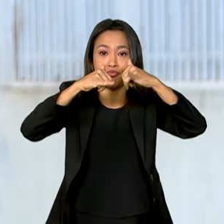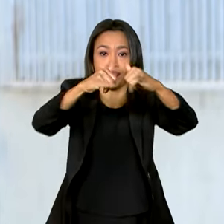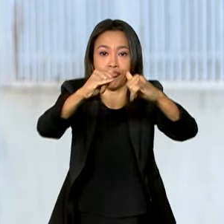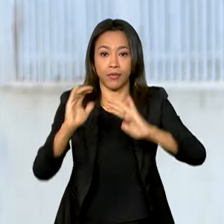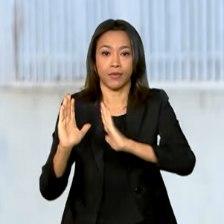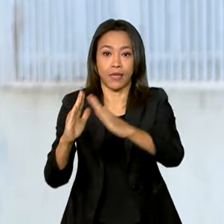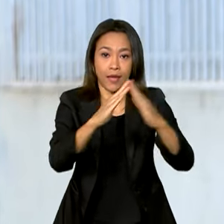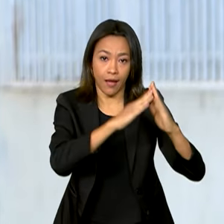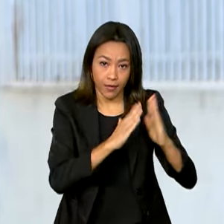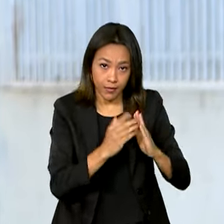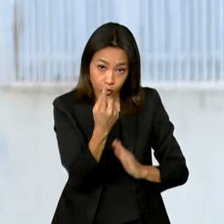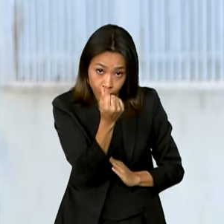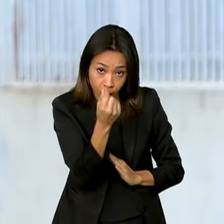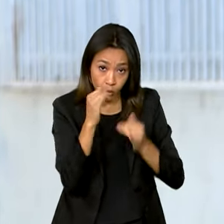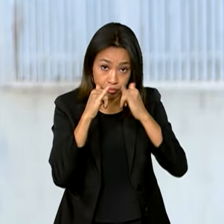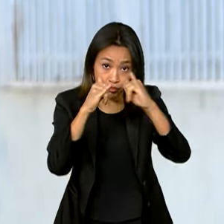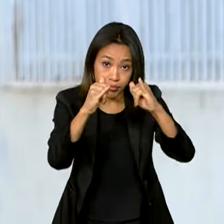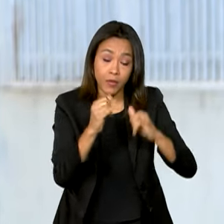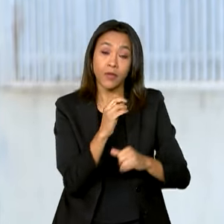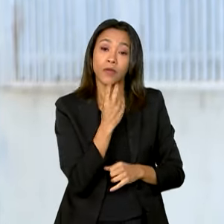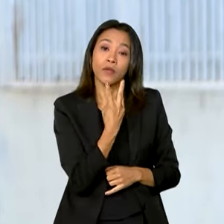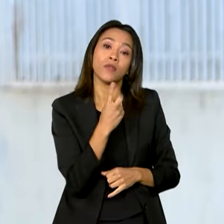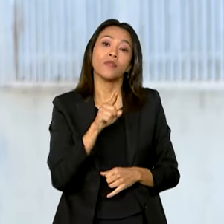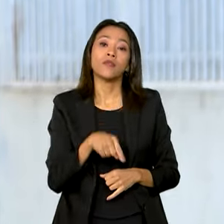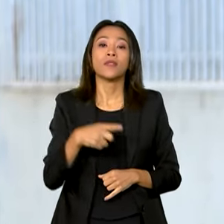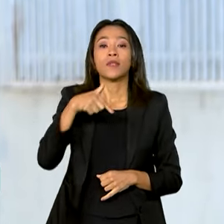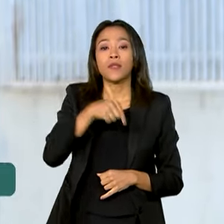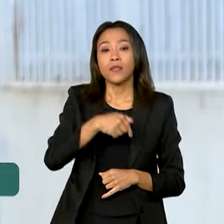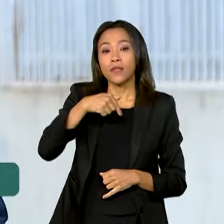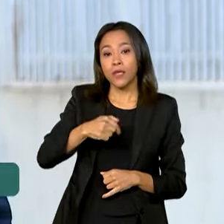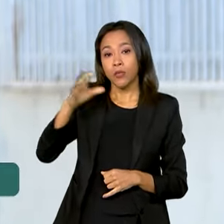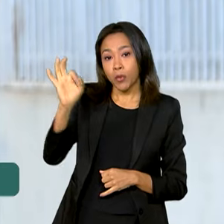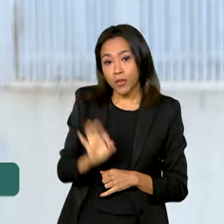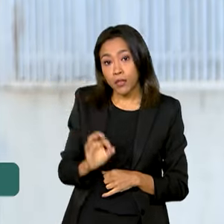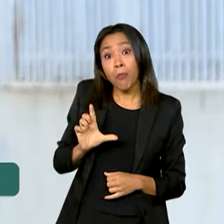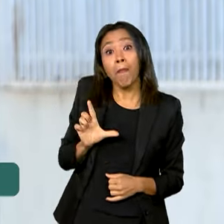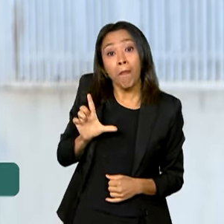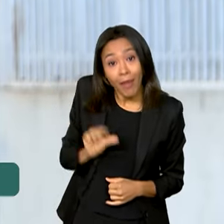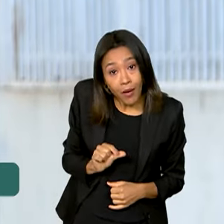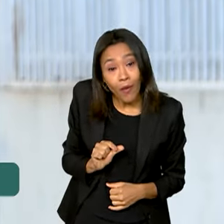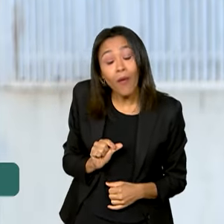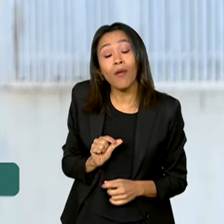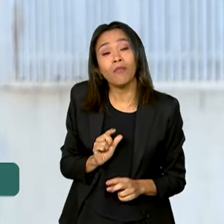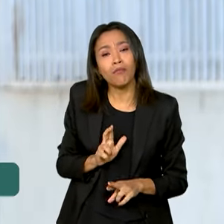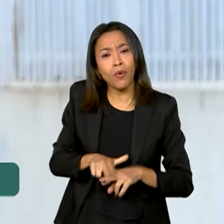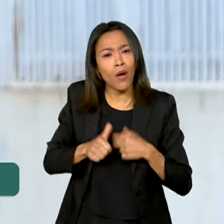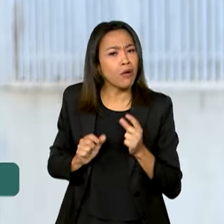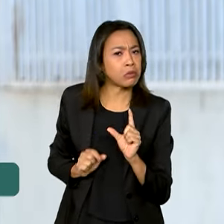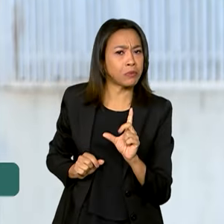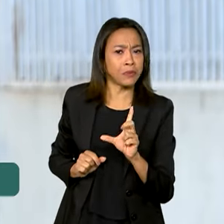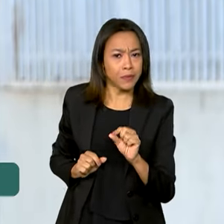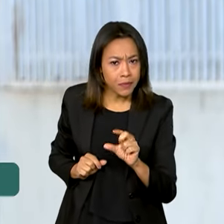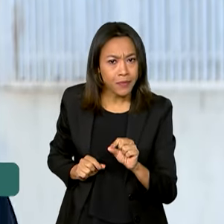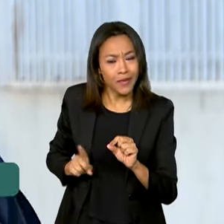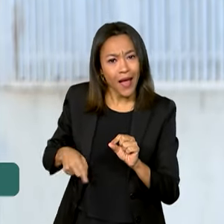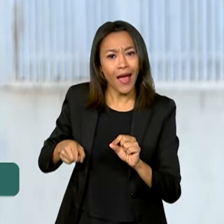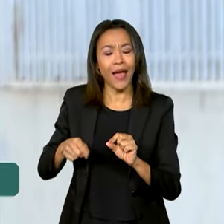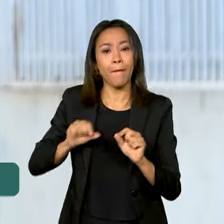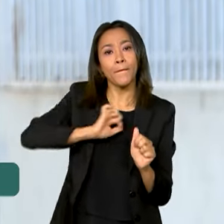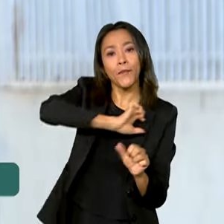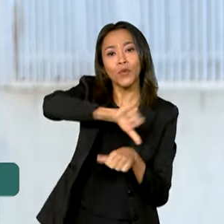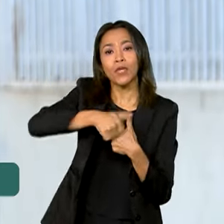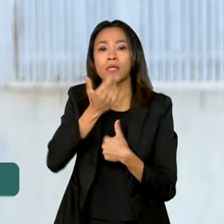A conta de luz ficou 2,77% mais barata por conta da mudança na bandeira